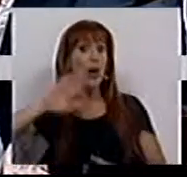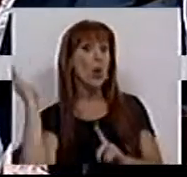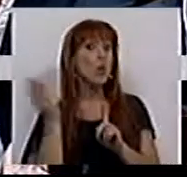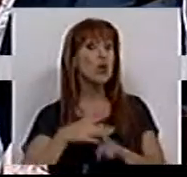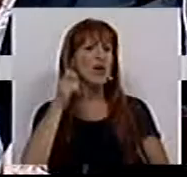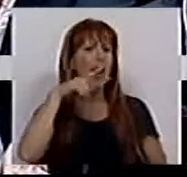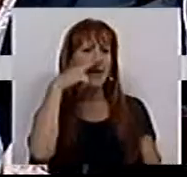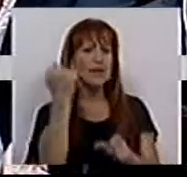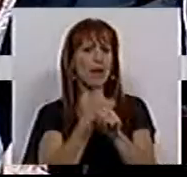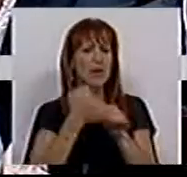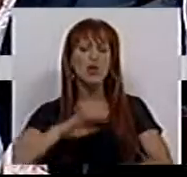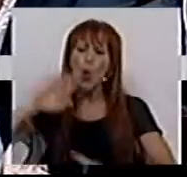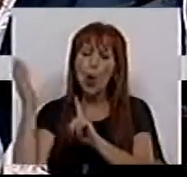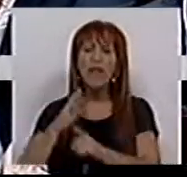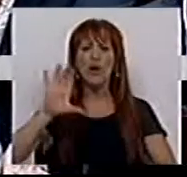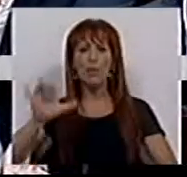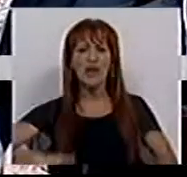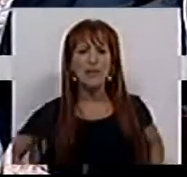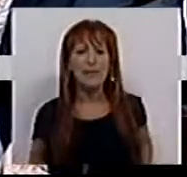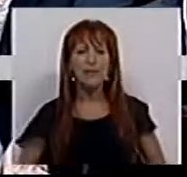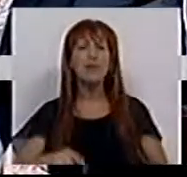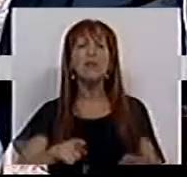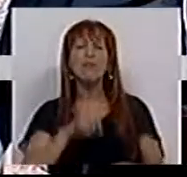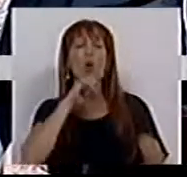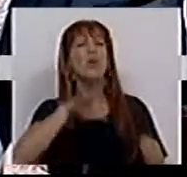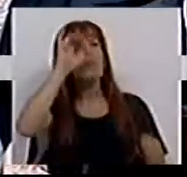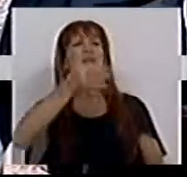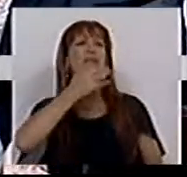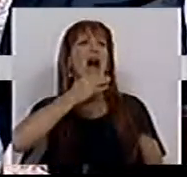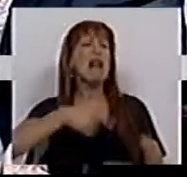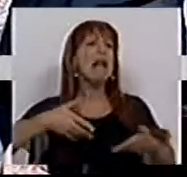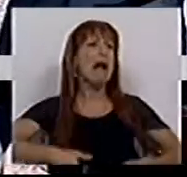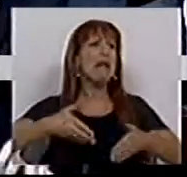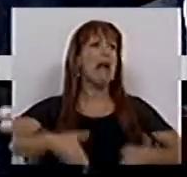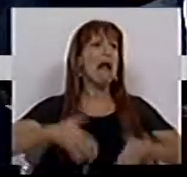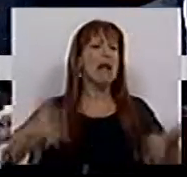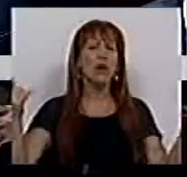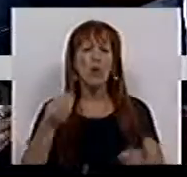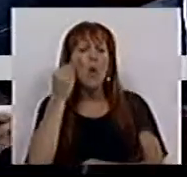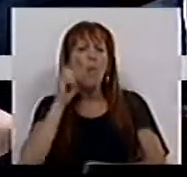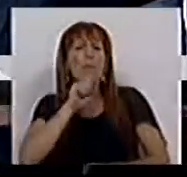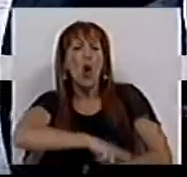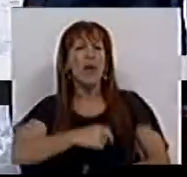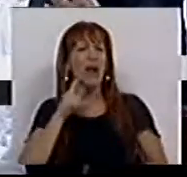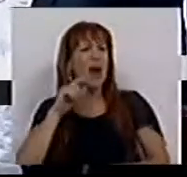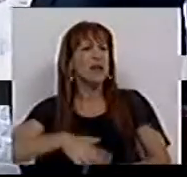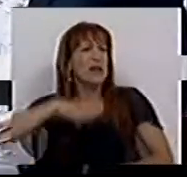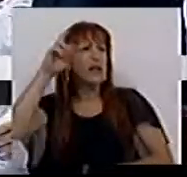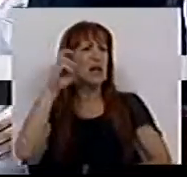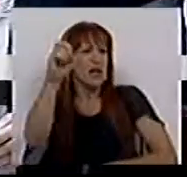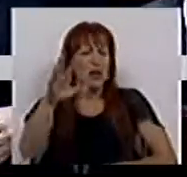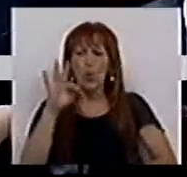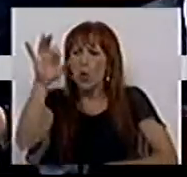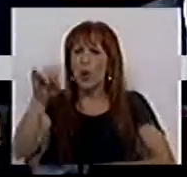condena quem trabalha, condena ao país. Bem pode o Governo falar da natalidade. Como pode quem tem 30, 40